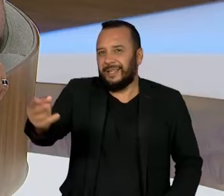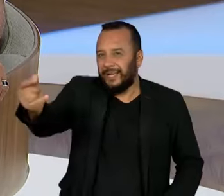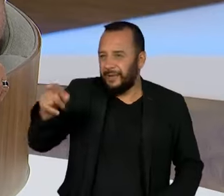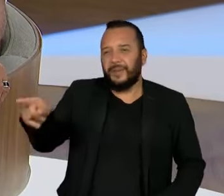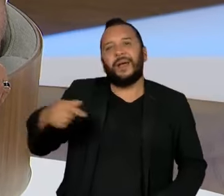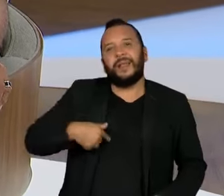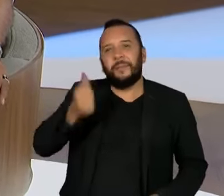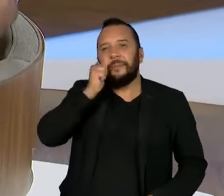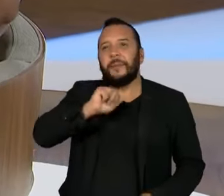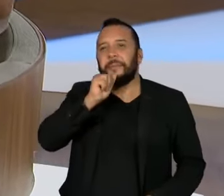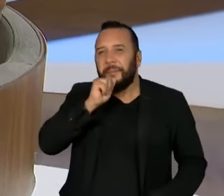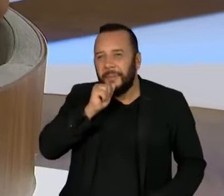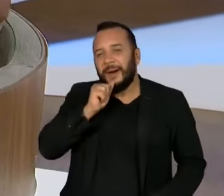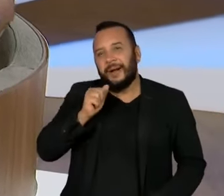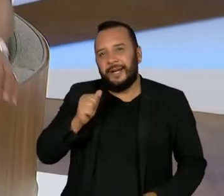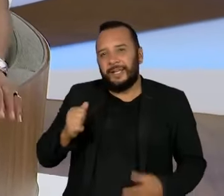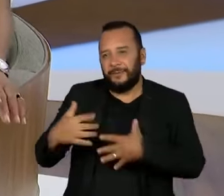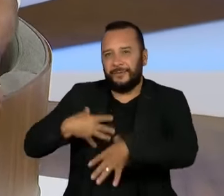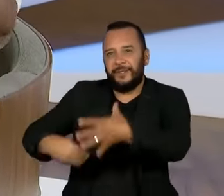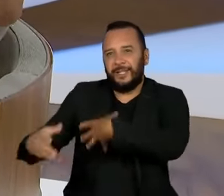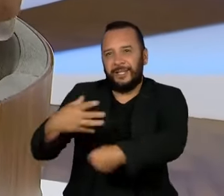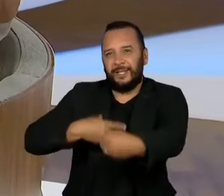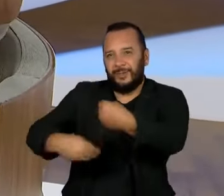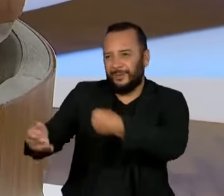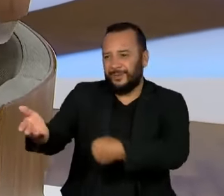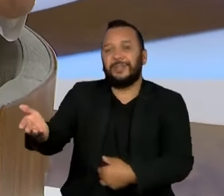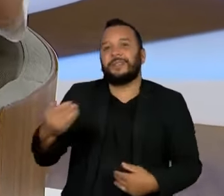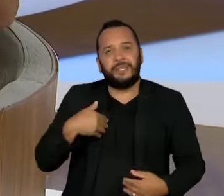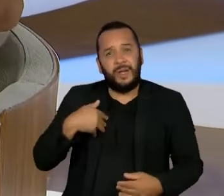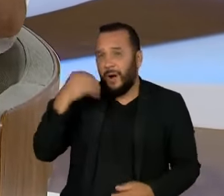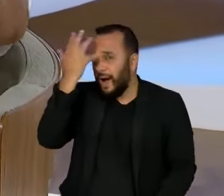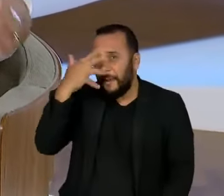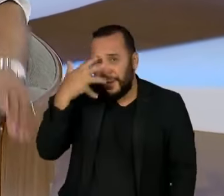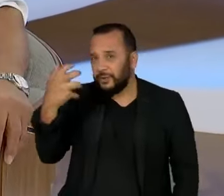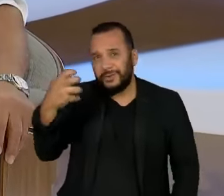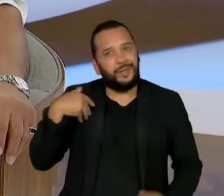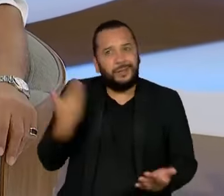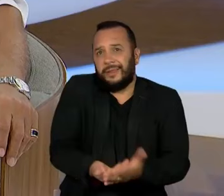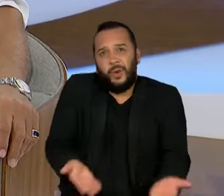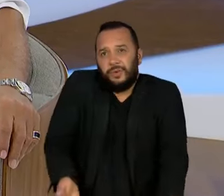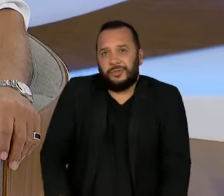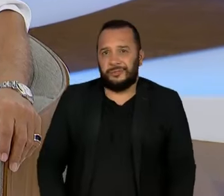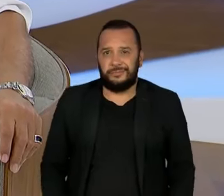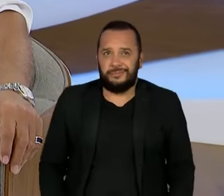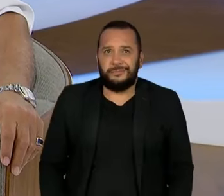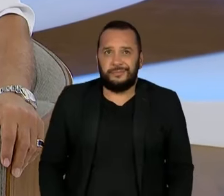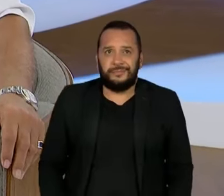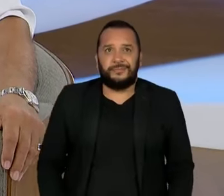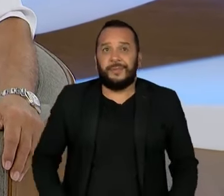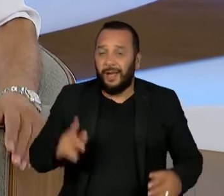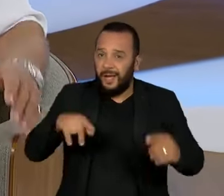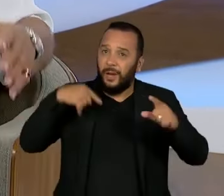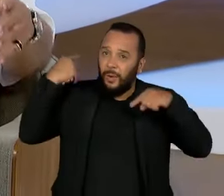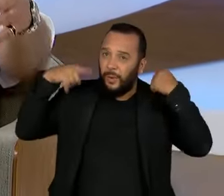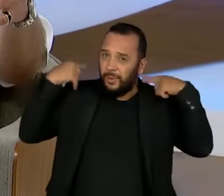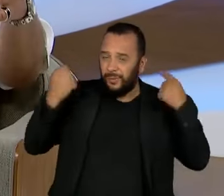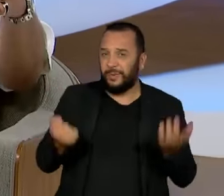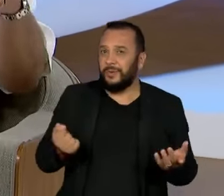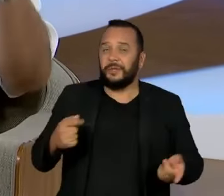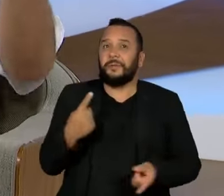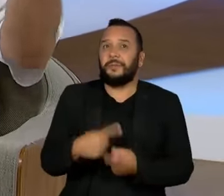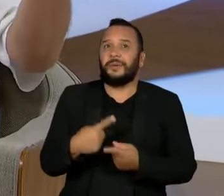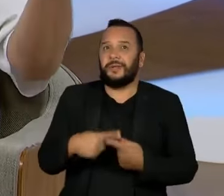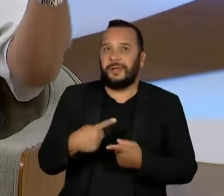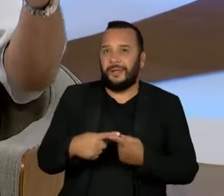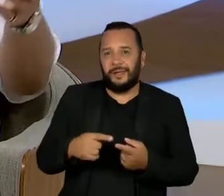mãe dos meus filhos, e que eu ia ser perdidamente apaixonado como sou até hoje. Então, isso é muito louco, porque todo mundo